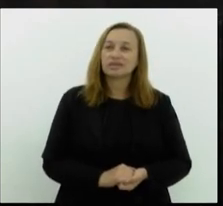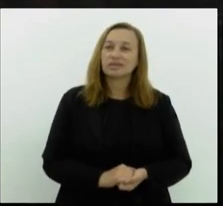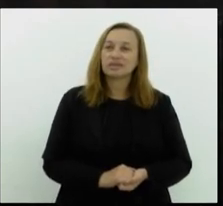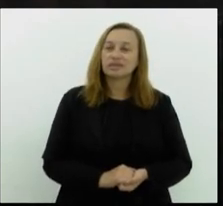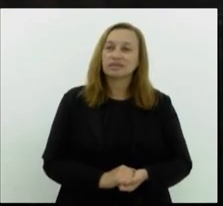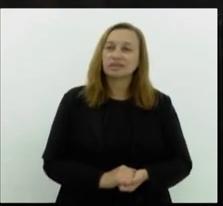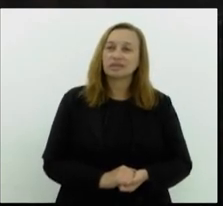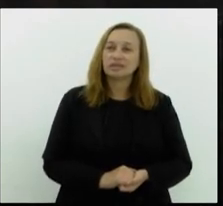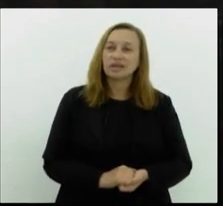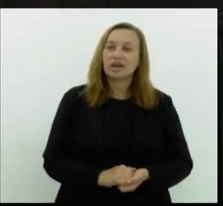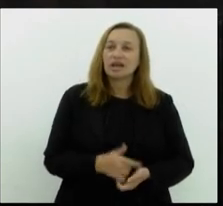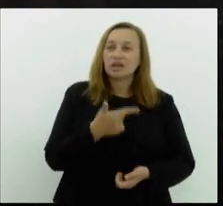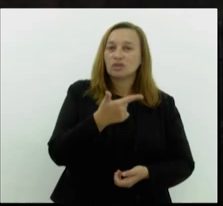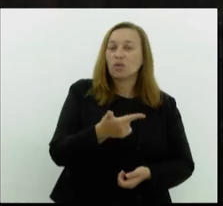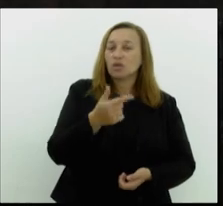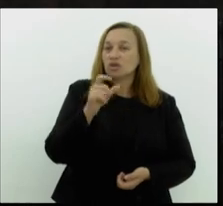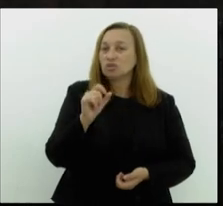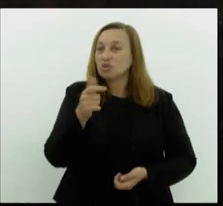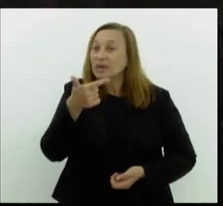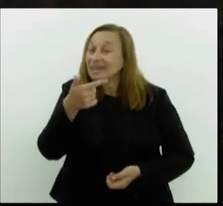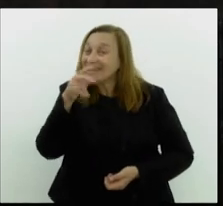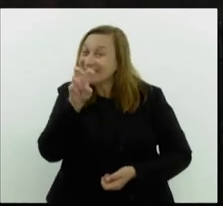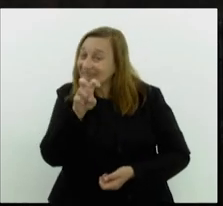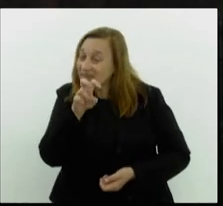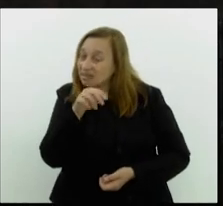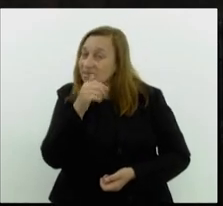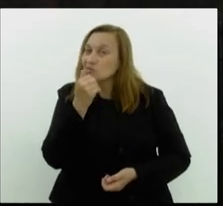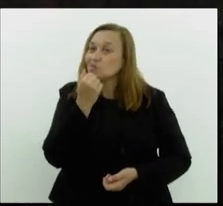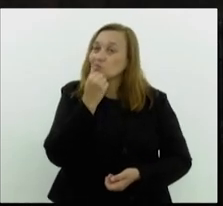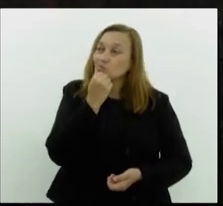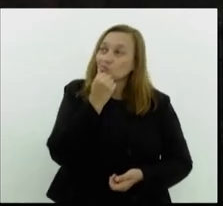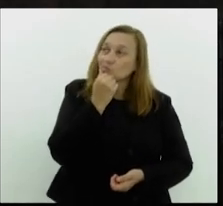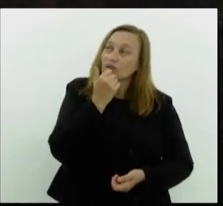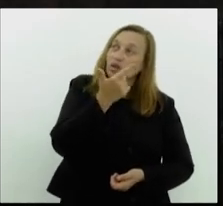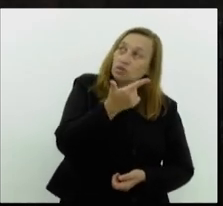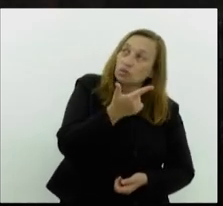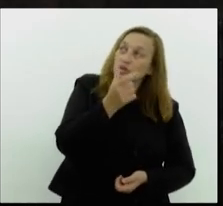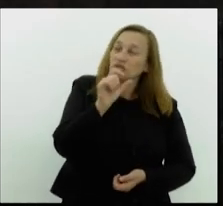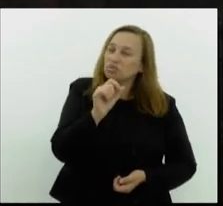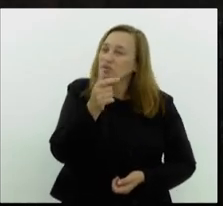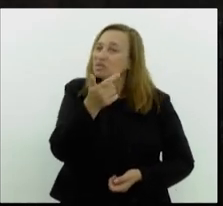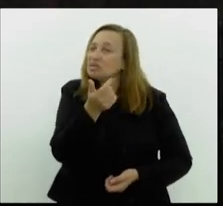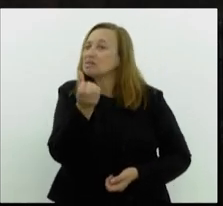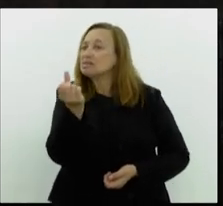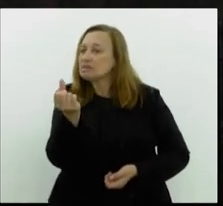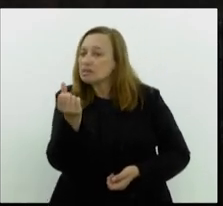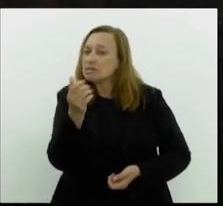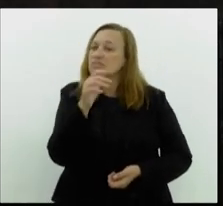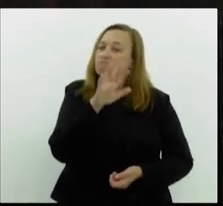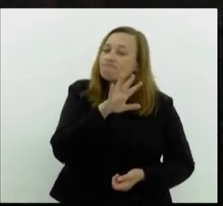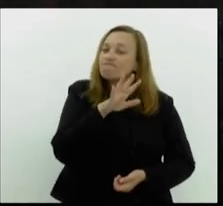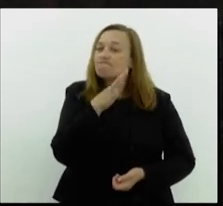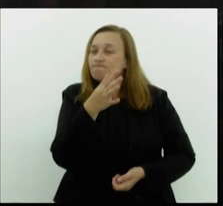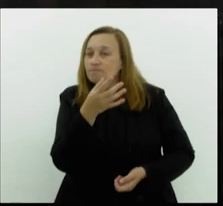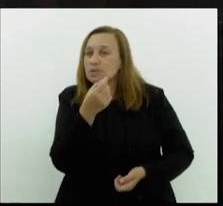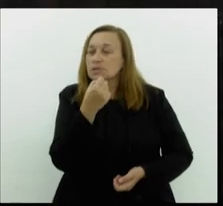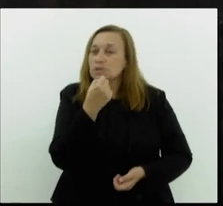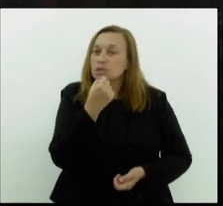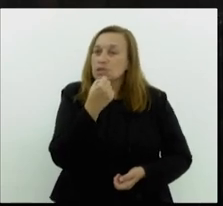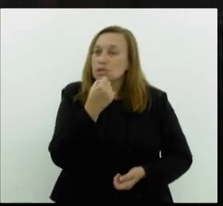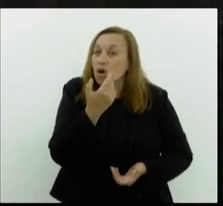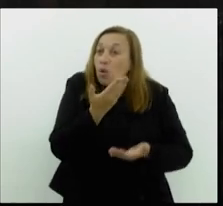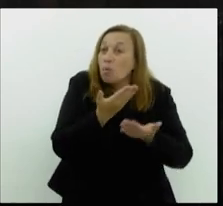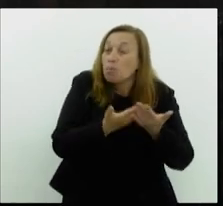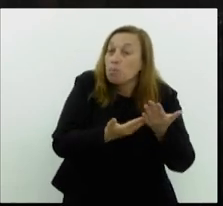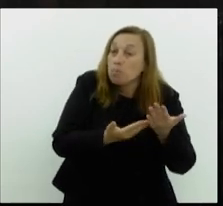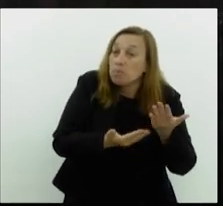Em 2015, 2016, o déficit do